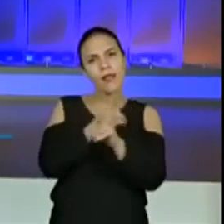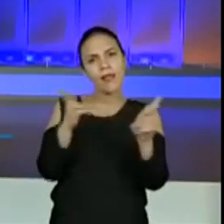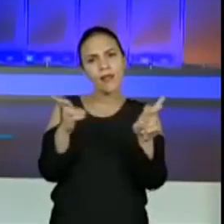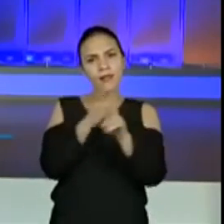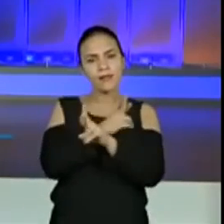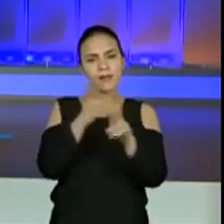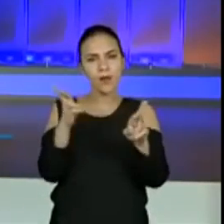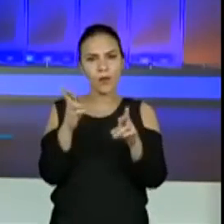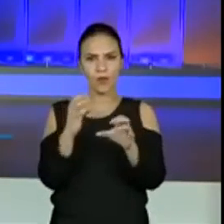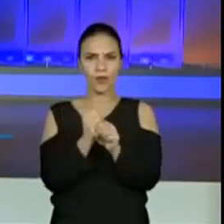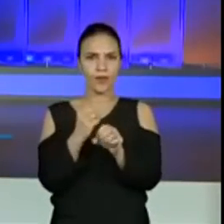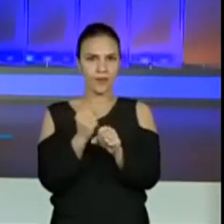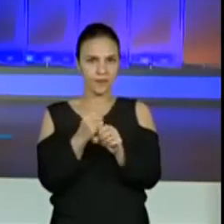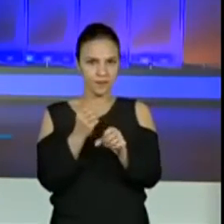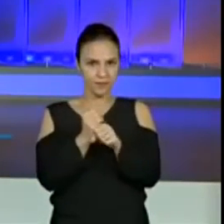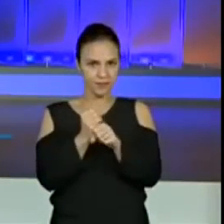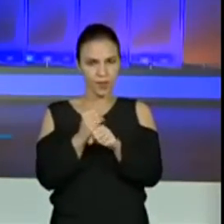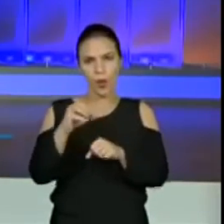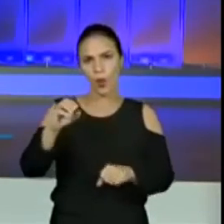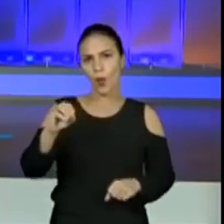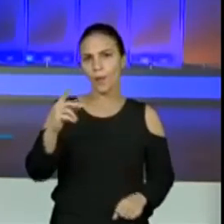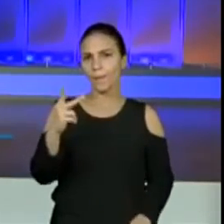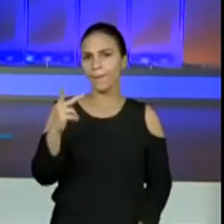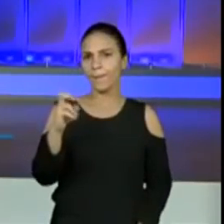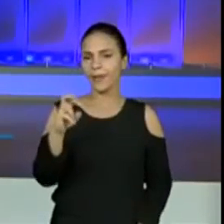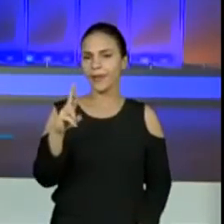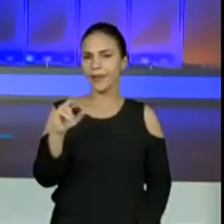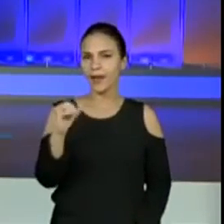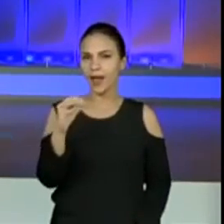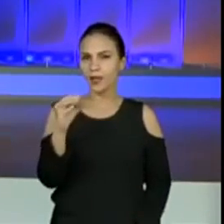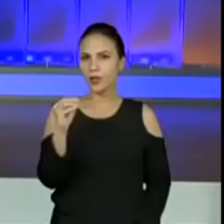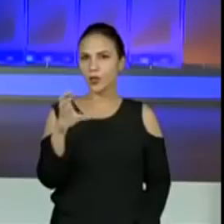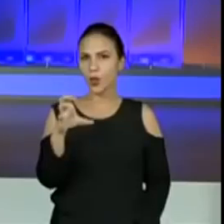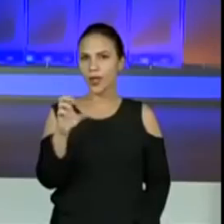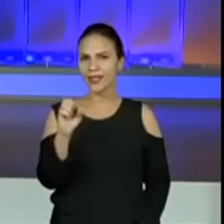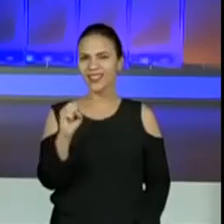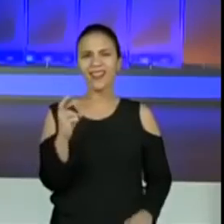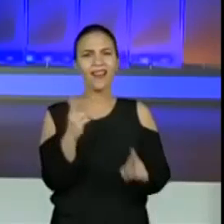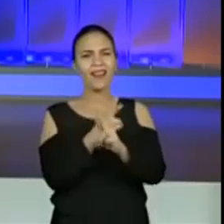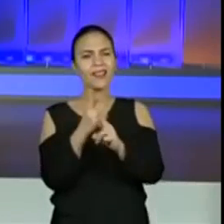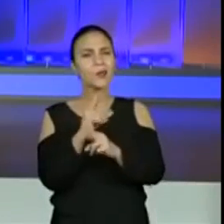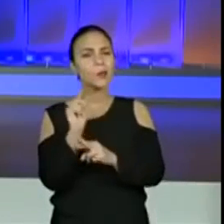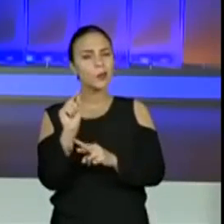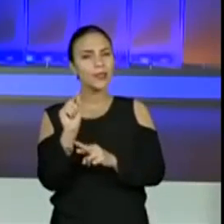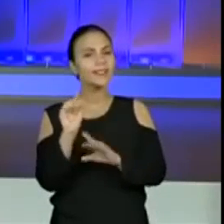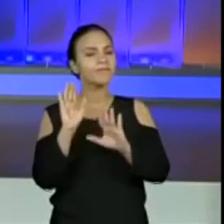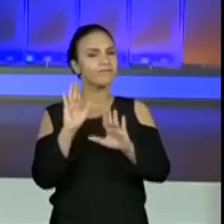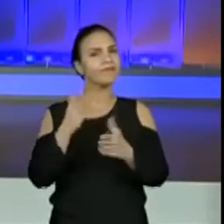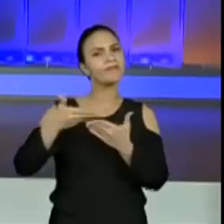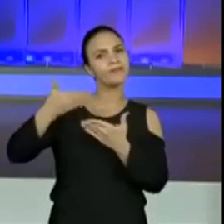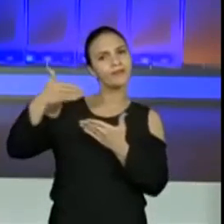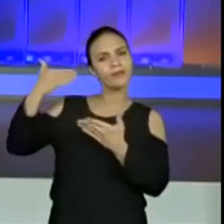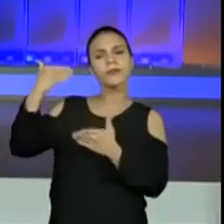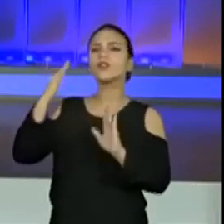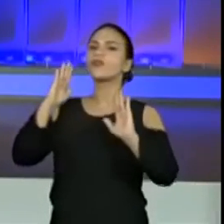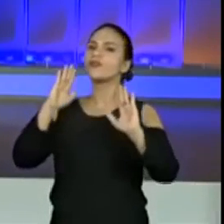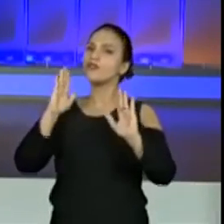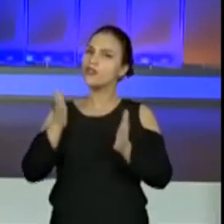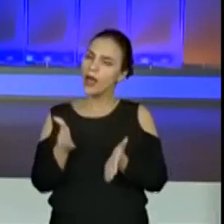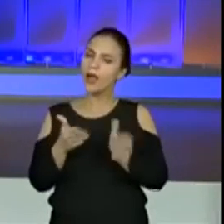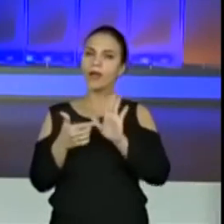operações. Vamos entender um pouquinho quais são essas relações. Sim, ela já foi trabalhada em algumas aulas